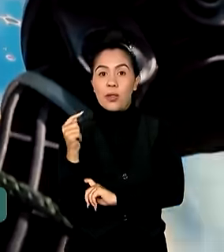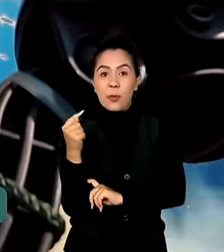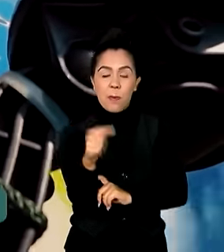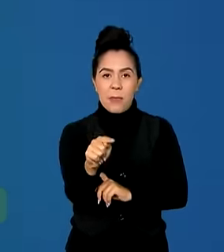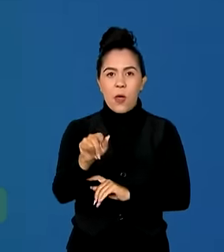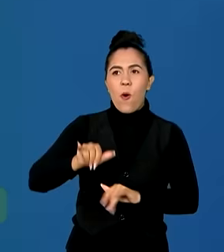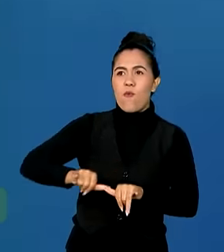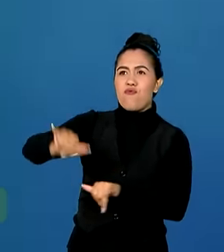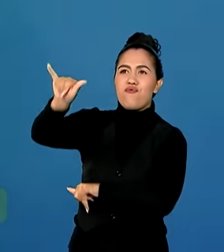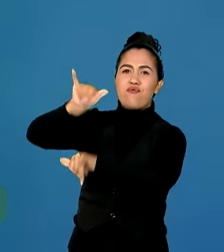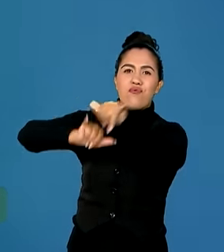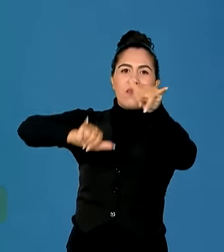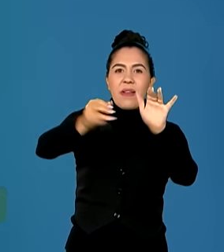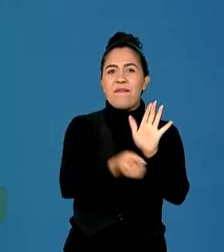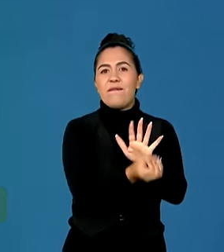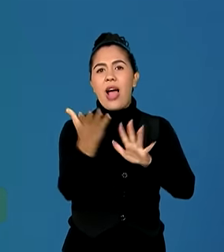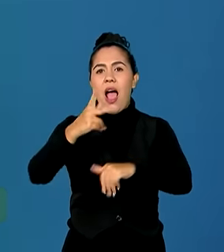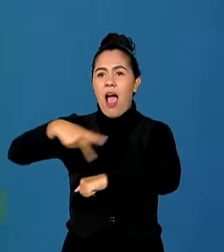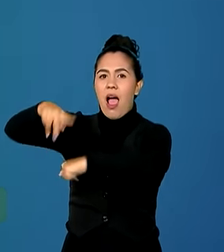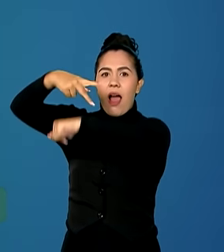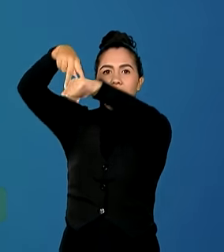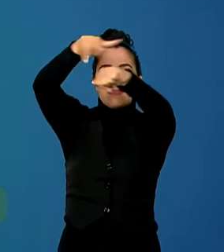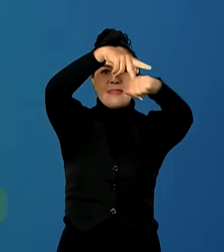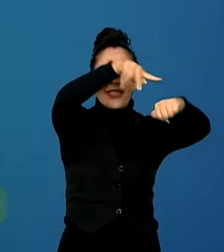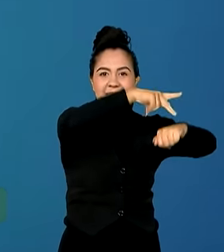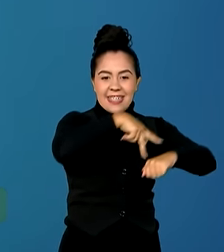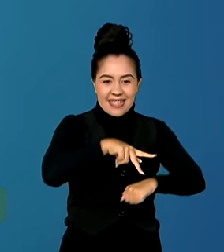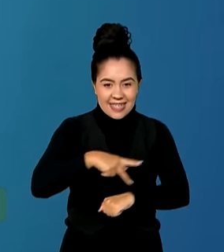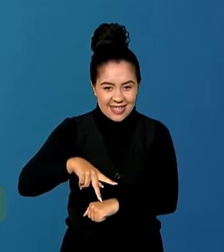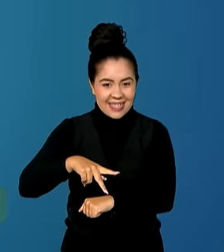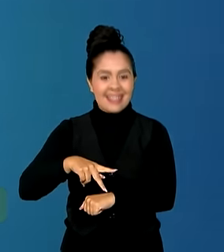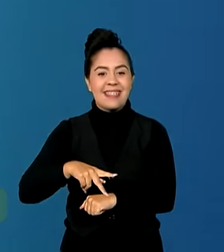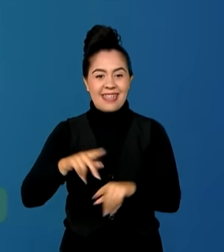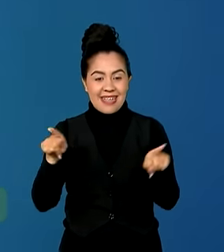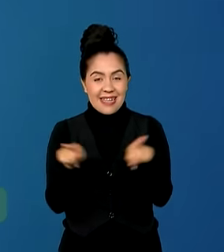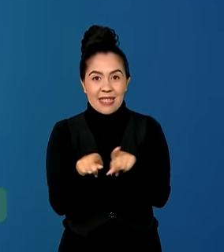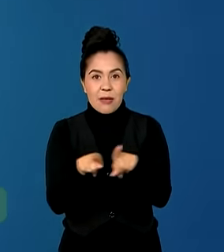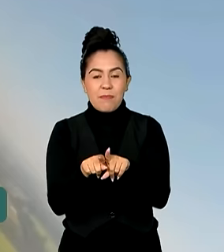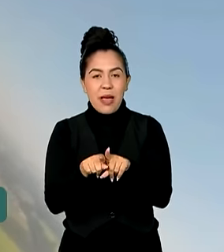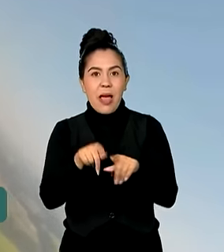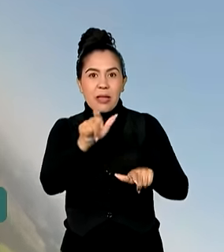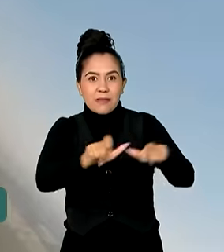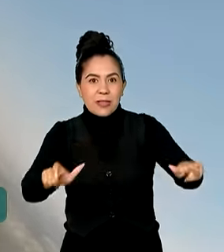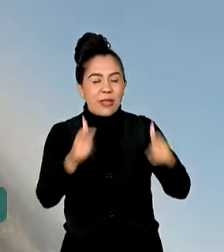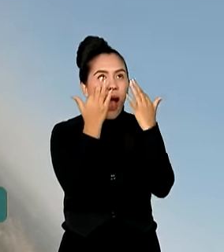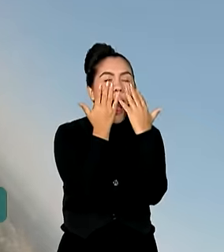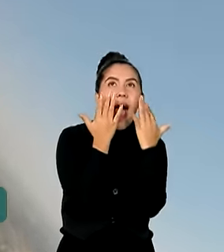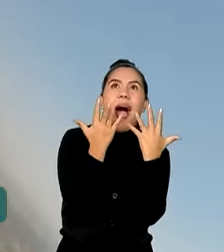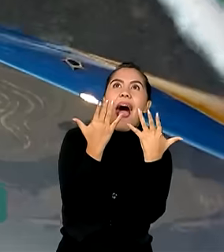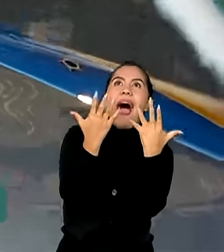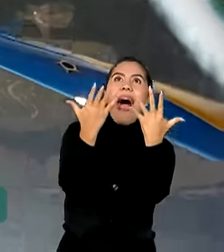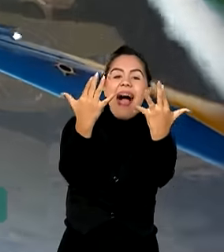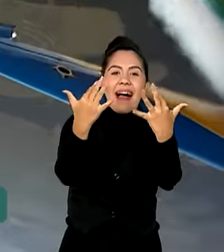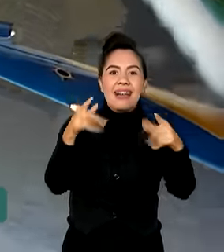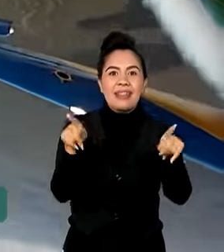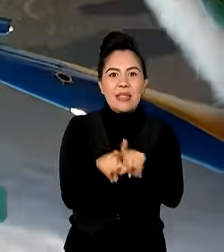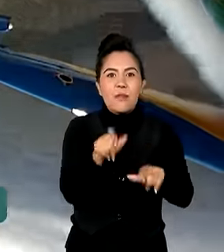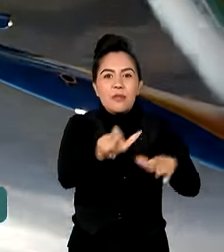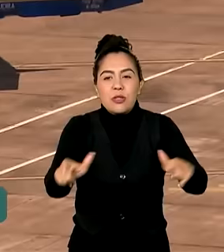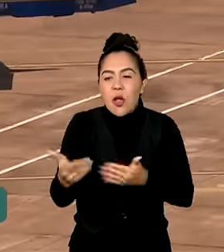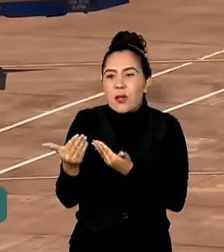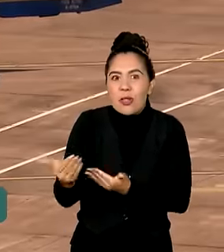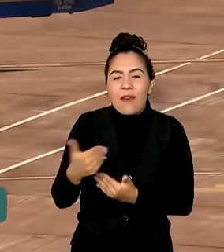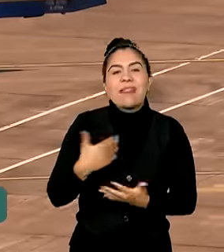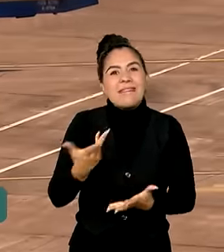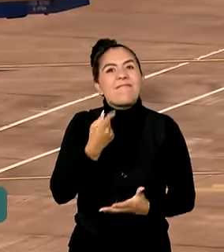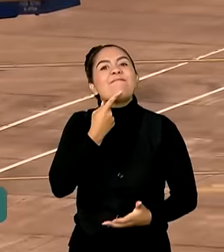países. Prestígio internacional, que além de brilhar os olhos do público, desperta o desejo nos jovens de